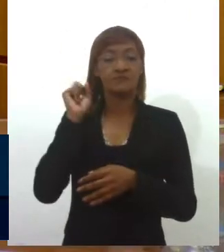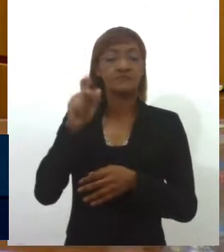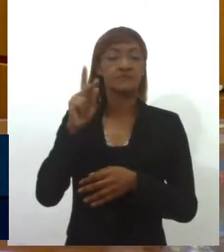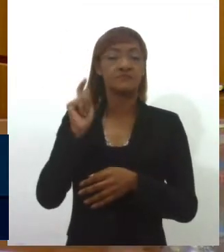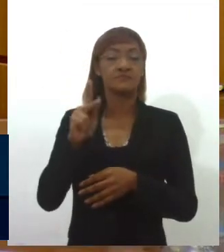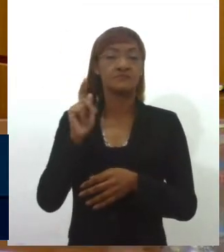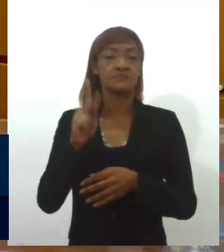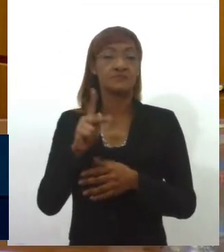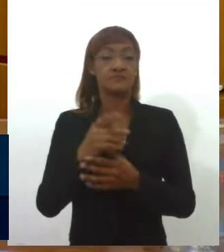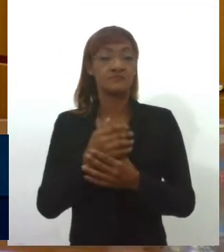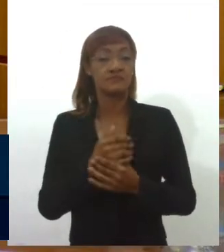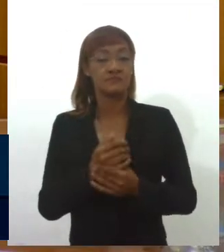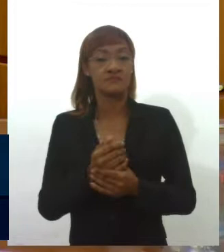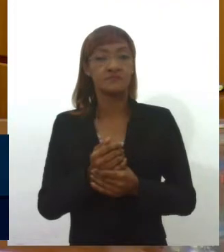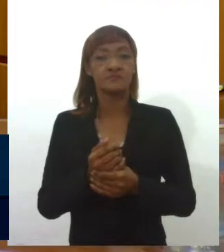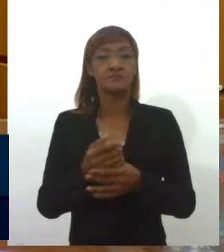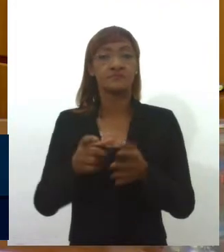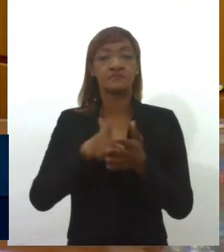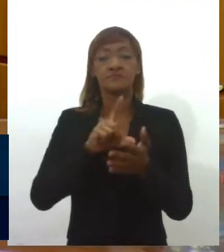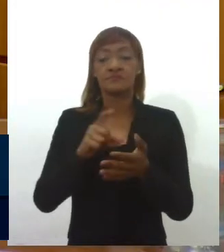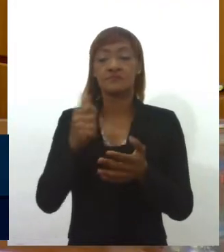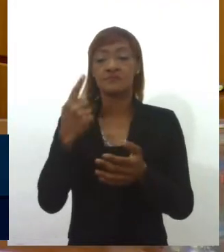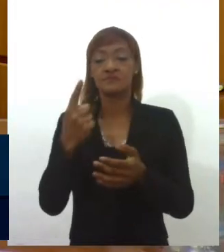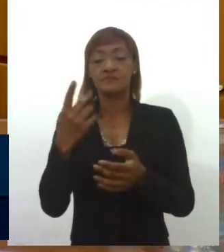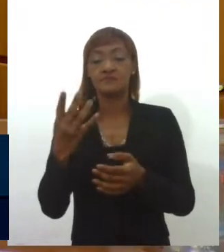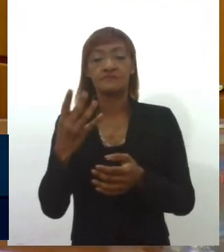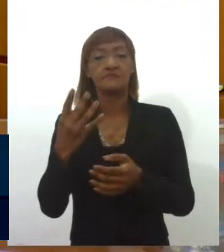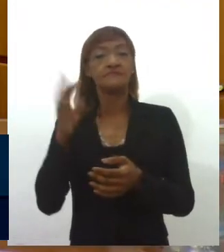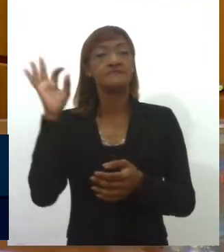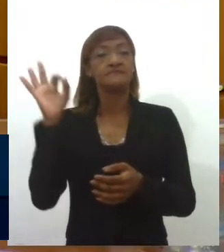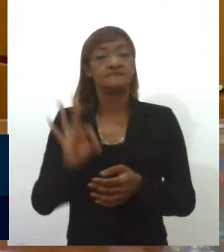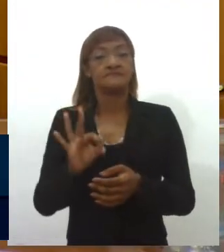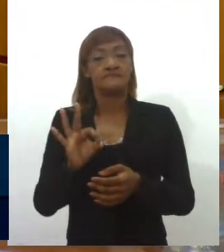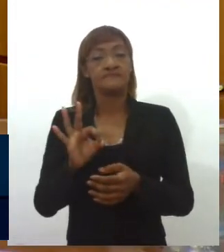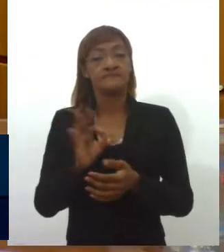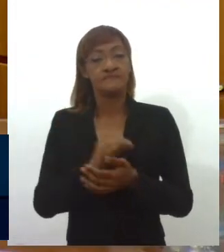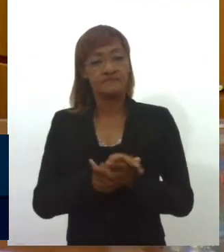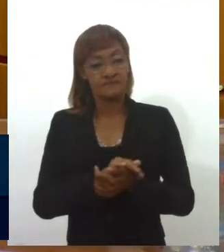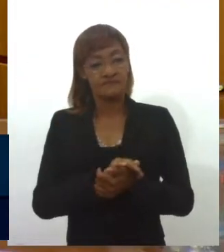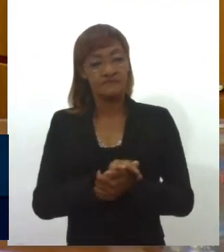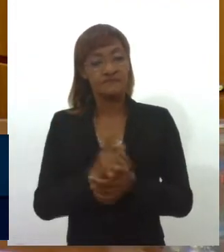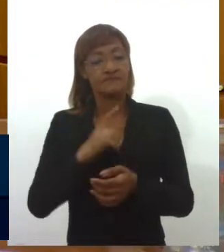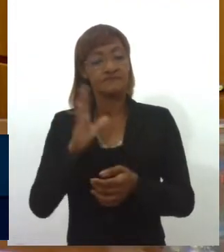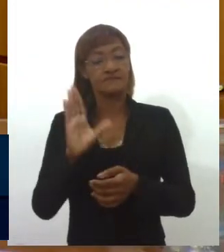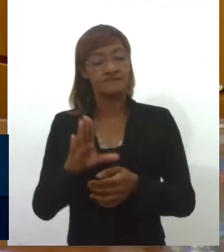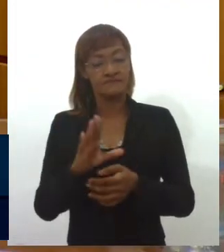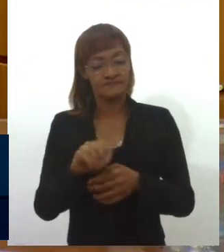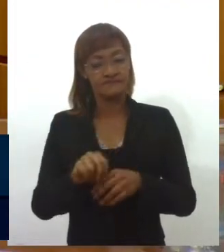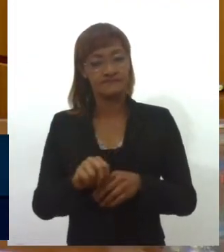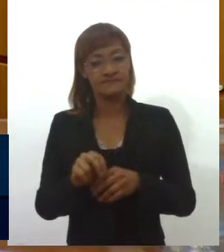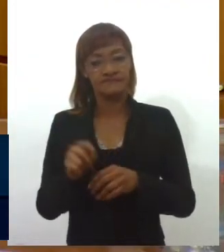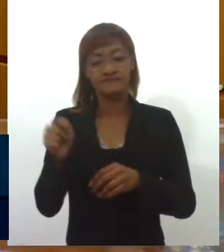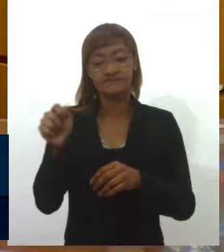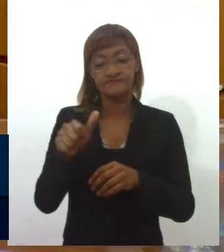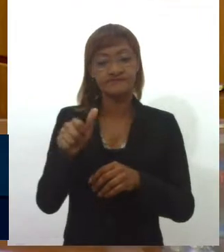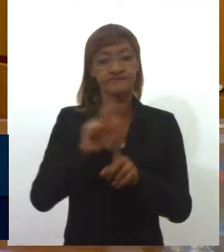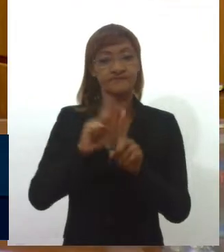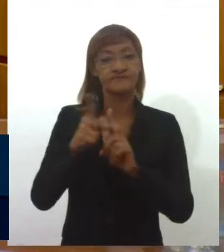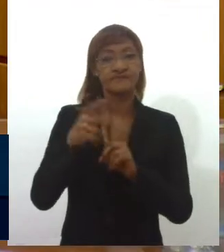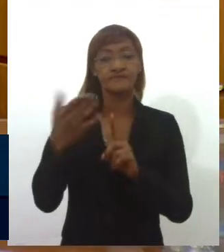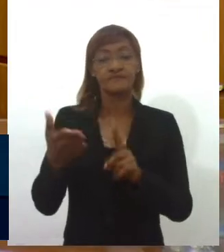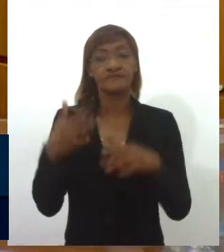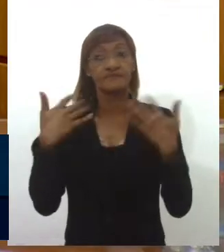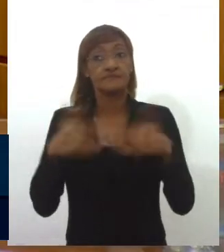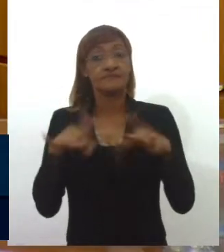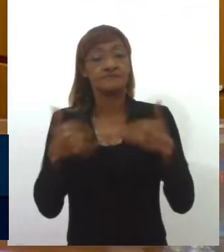é aquele famoso desconto dos 14% a título de contribuição previdenciária, que foi um impacto para os servidores da